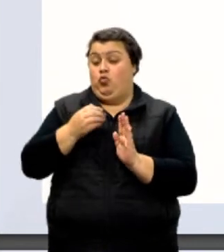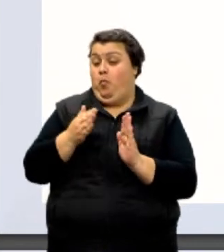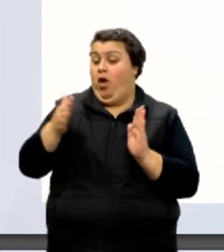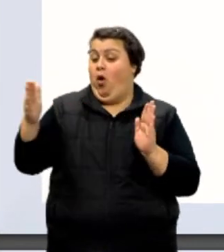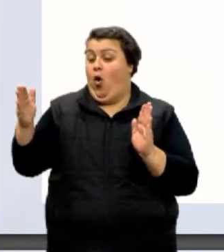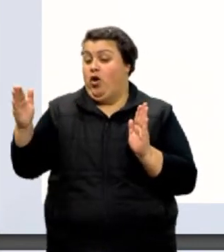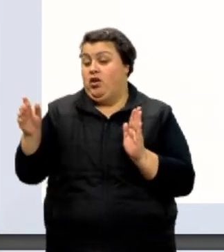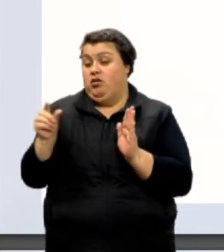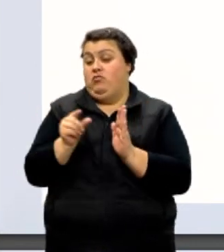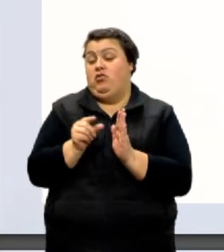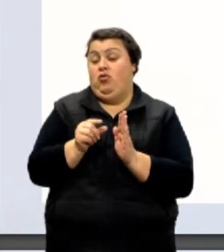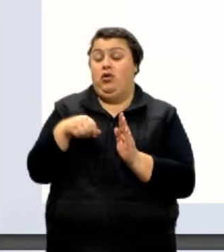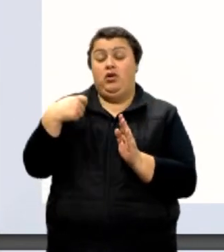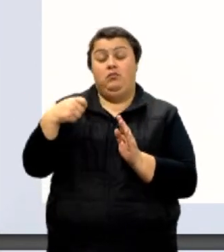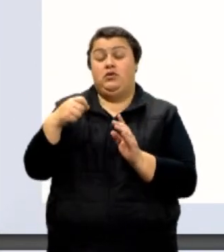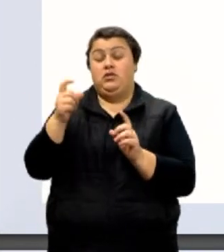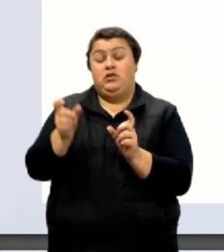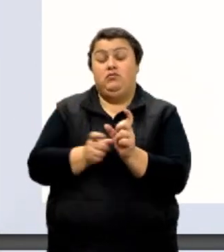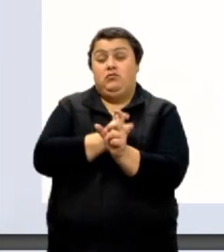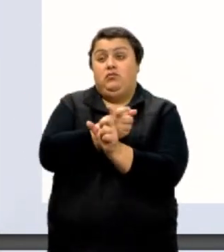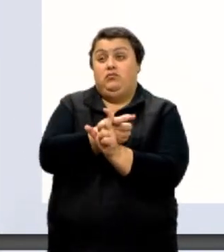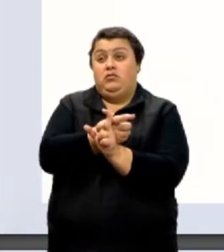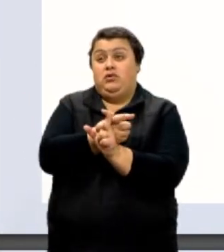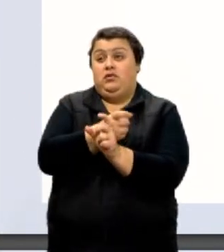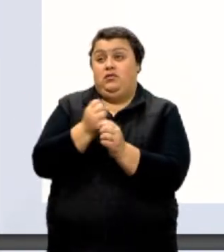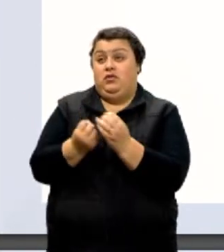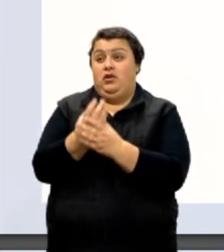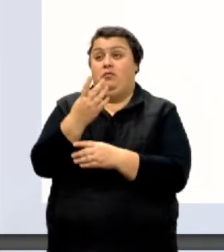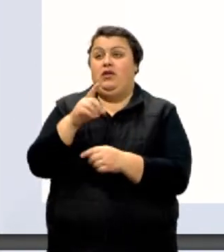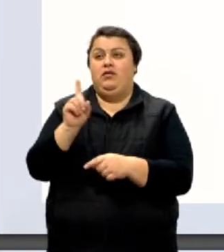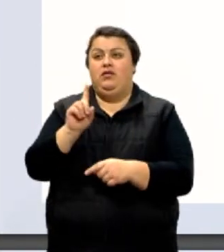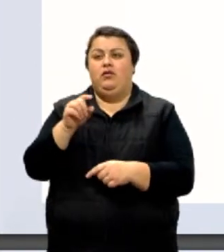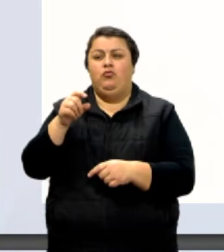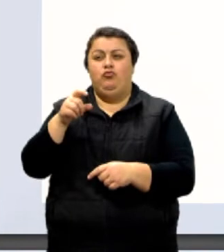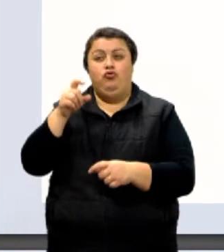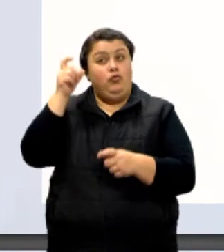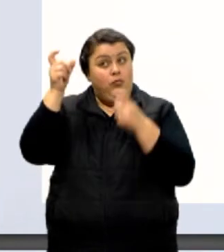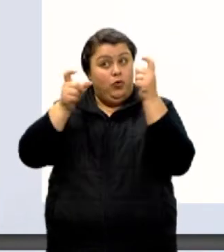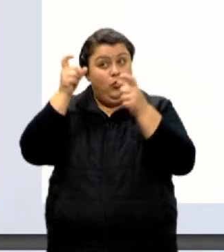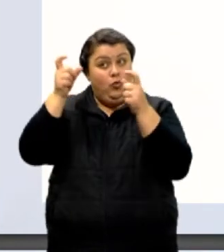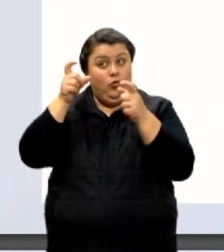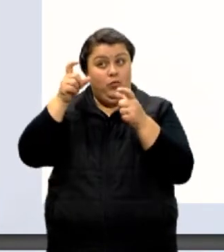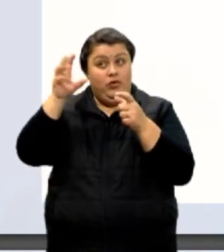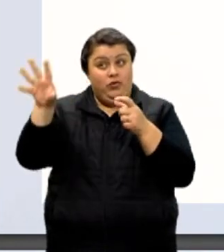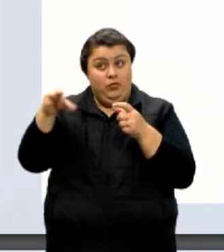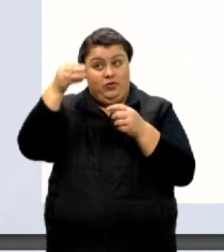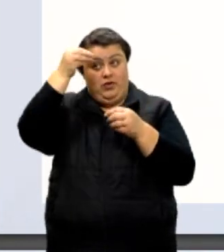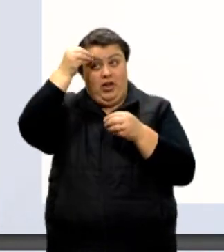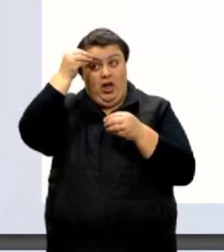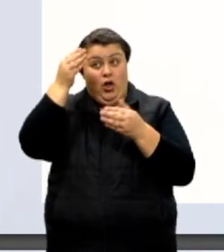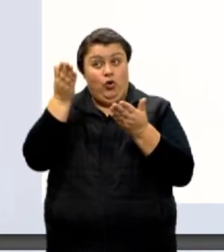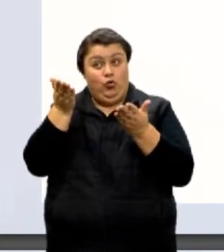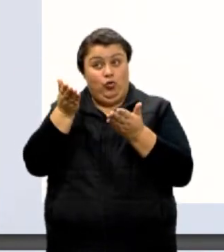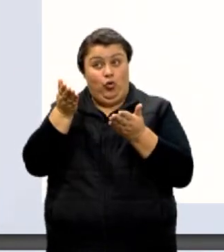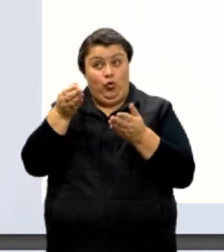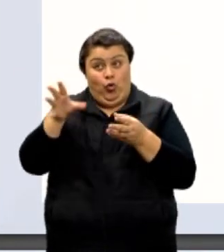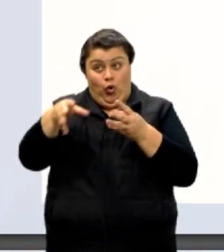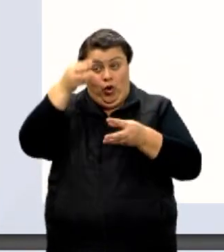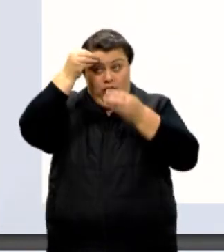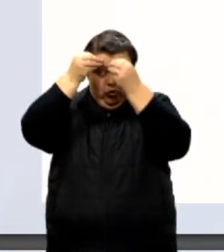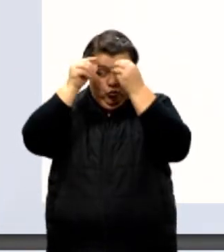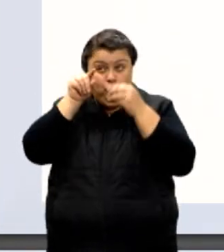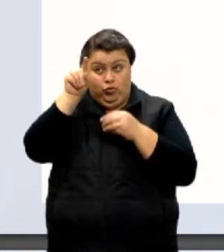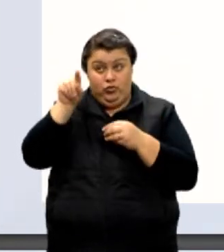prefixos. Ok? Não te preocupa que tu não precisa decorar todos esses aí, tá? Uma curiosidade só desses